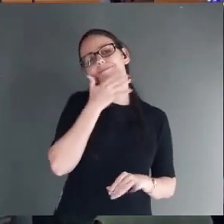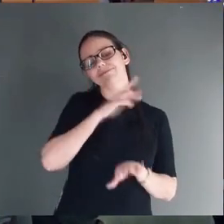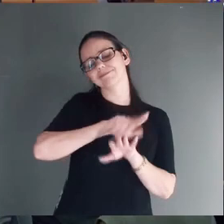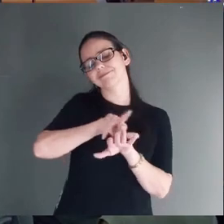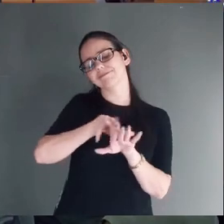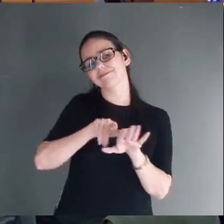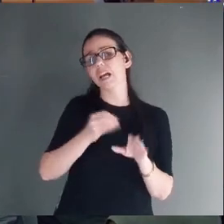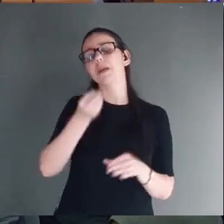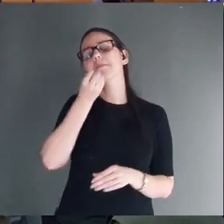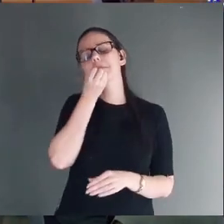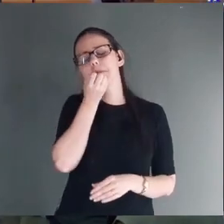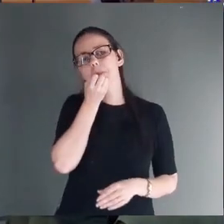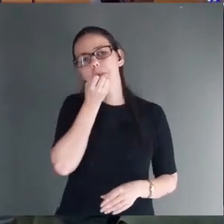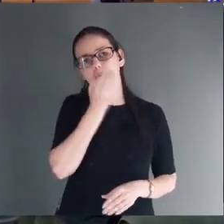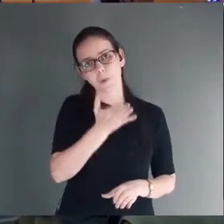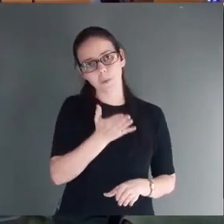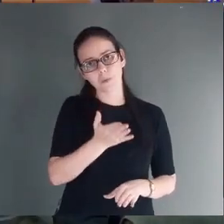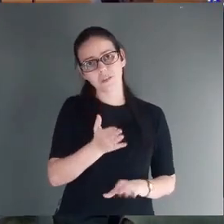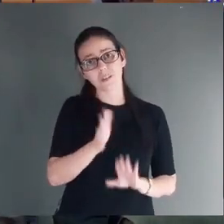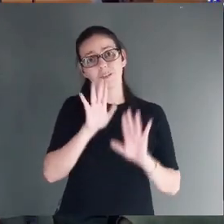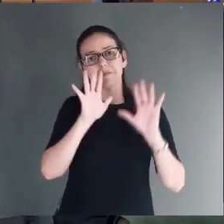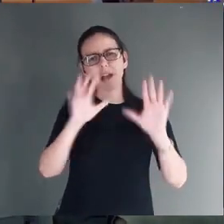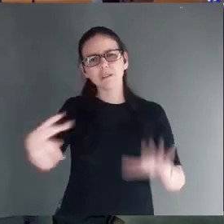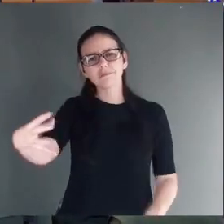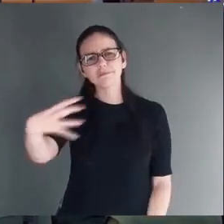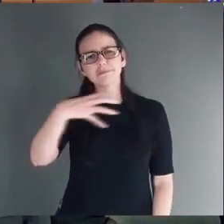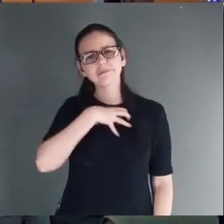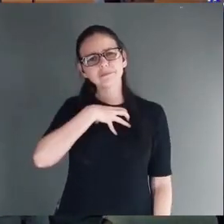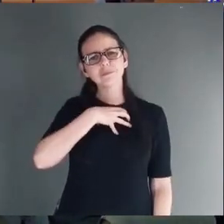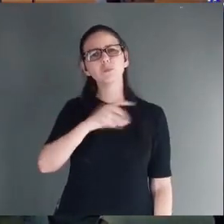A comunhão é boa. Mas é o sentido.